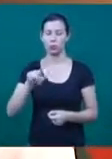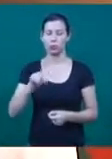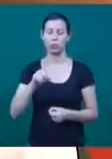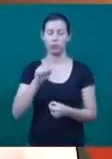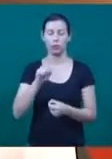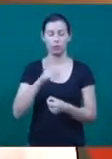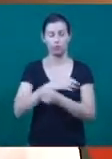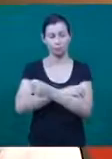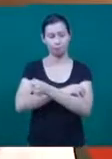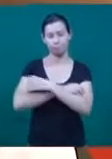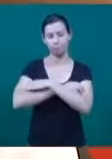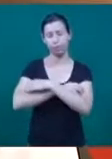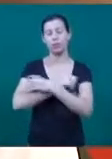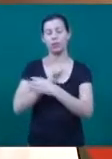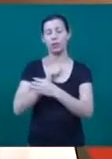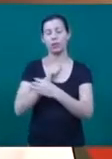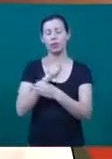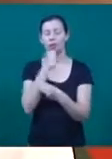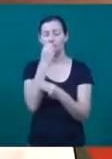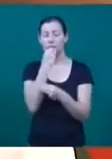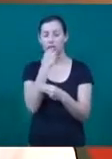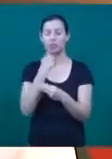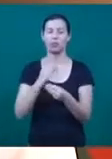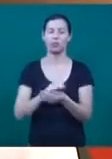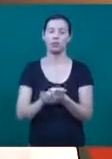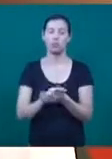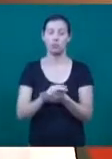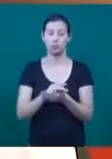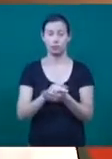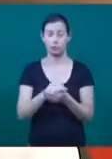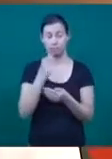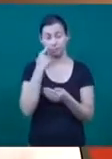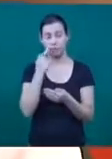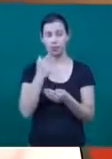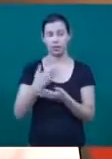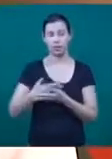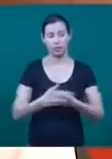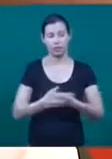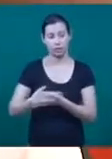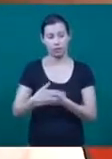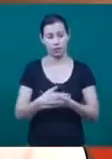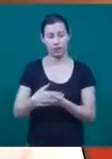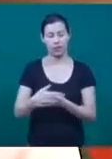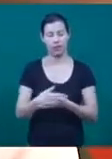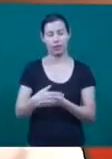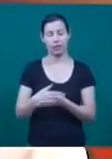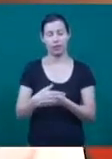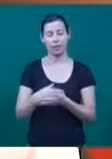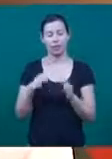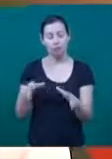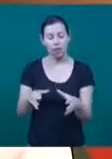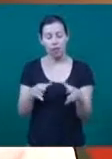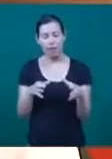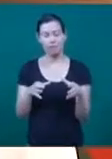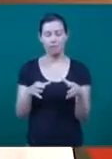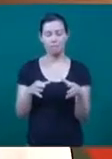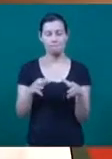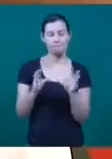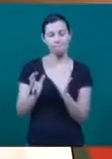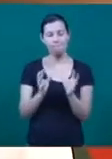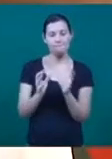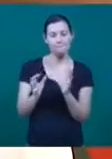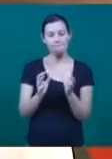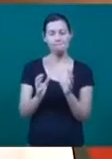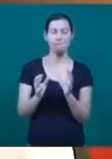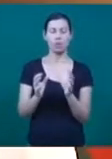que nós vamos falar da criança, principalmente, que vai ser mais molinha. Aquele músculo mais mole, a mãe vai perceber que é mais desajeitado